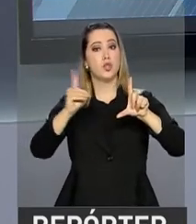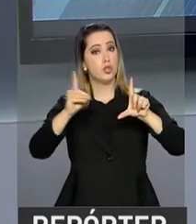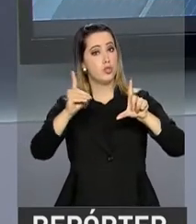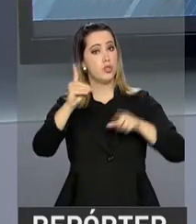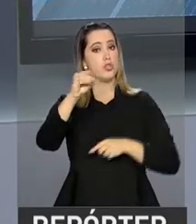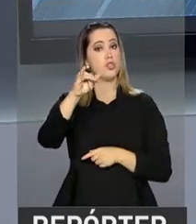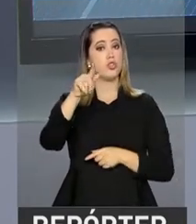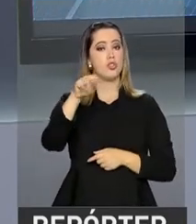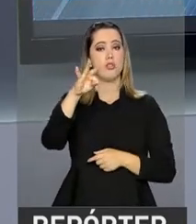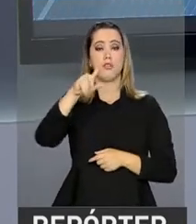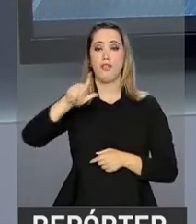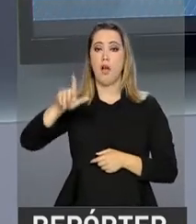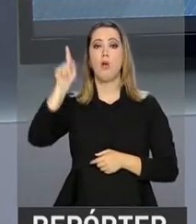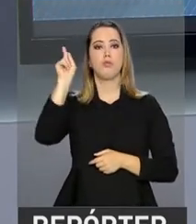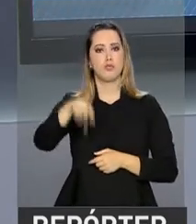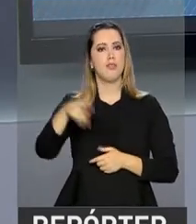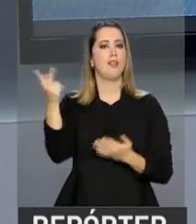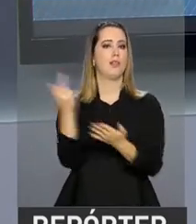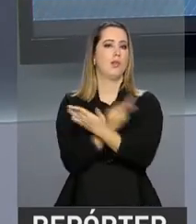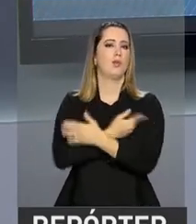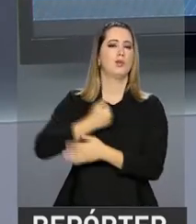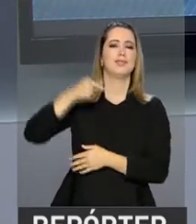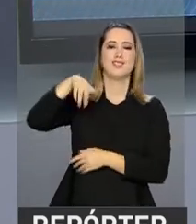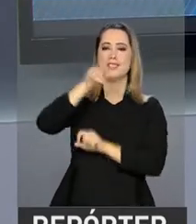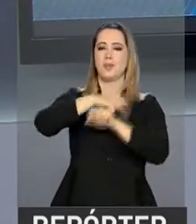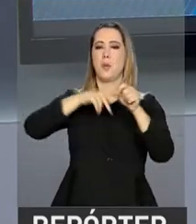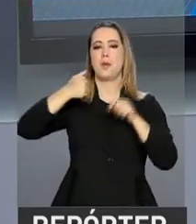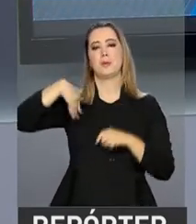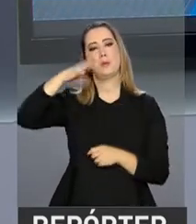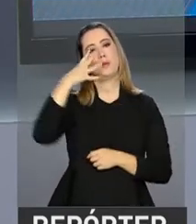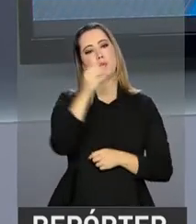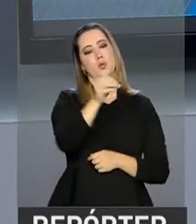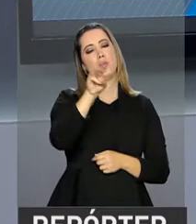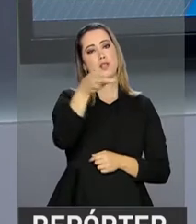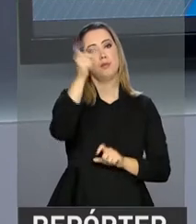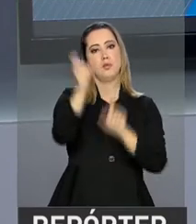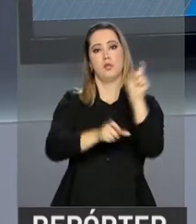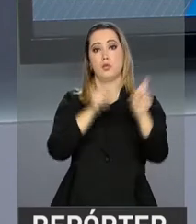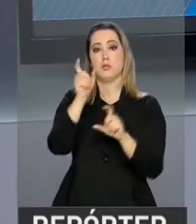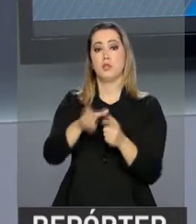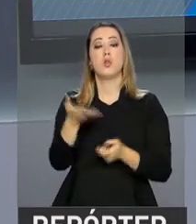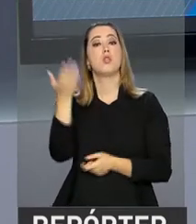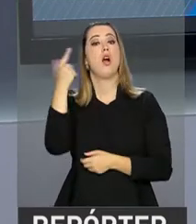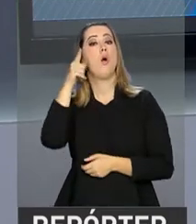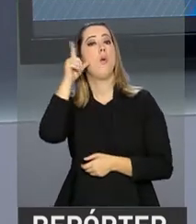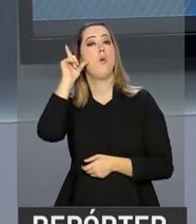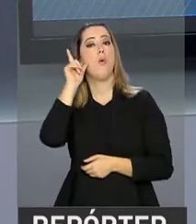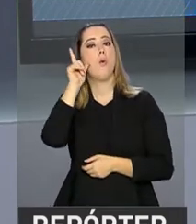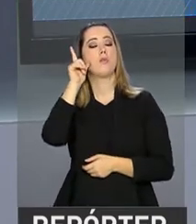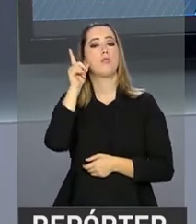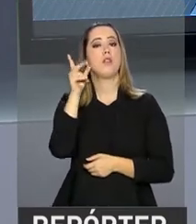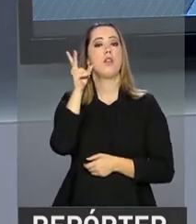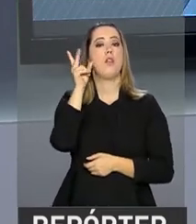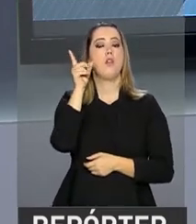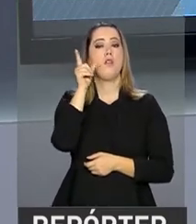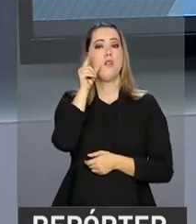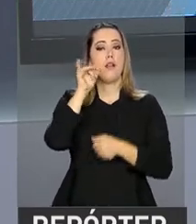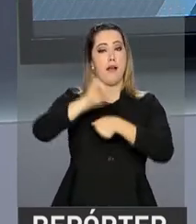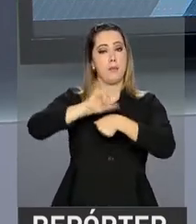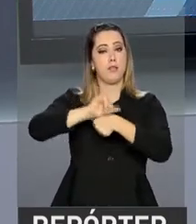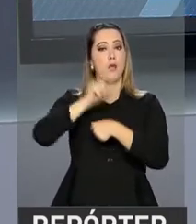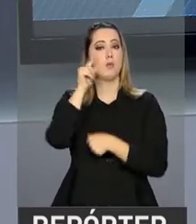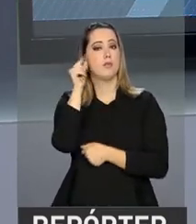país e beneficia cerca de 40 milhões de brasileiros. Desde ontem, moradores de Fortaleza e Salvador passaram a ter acesso